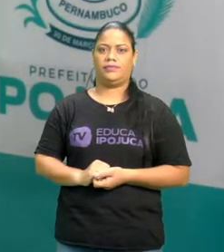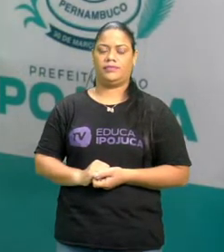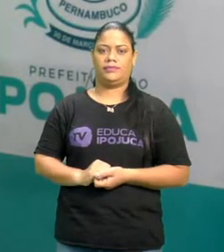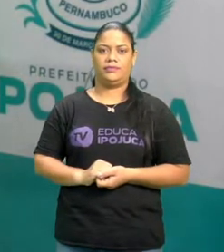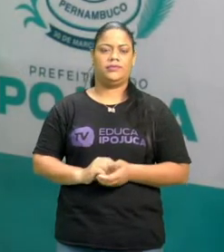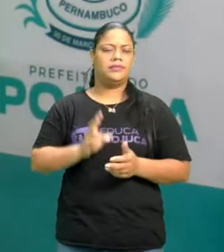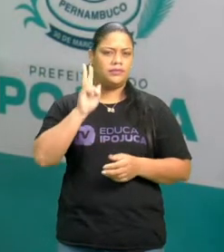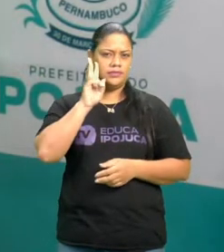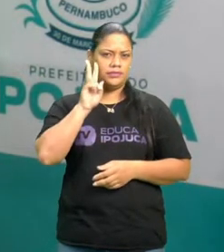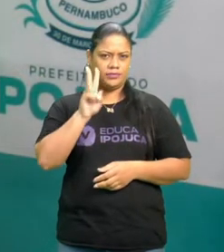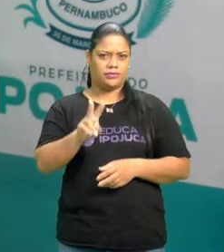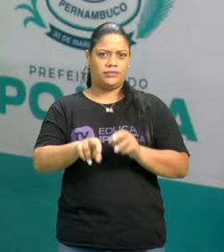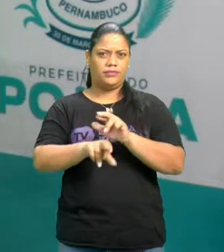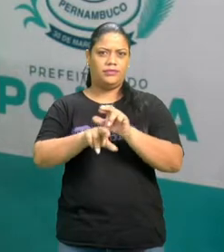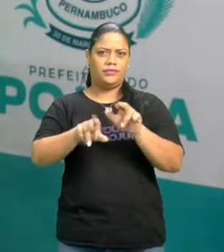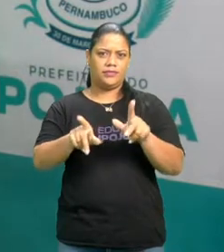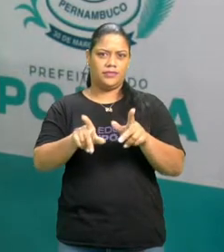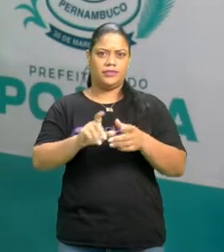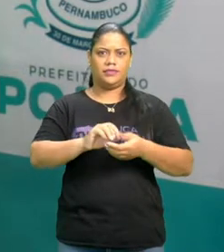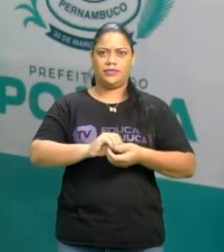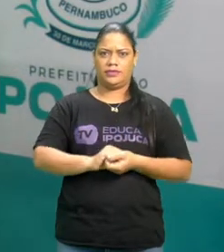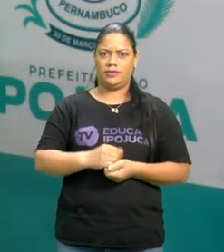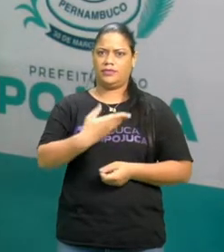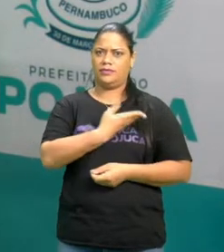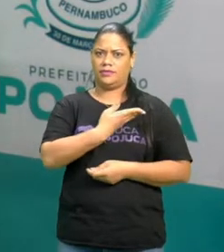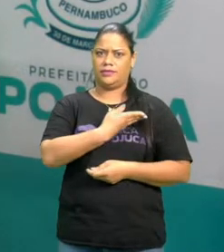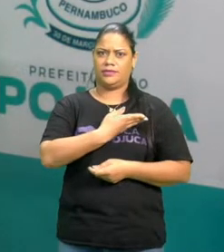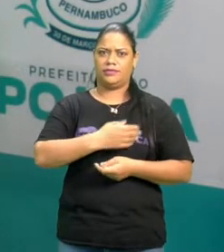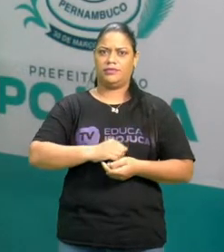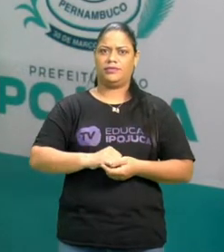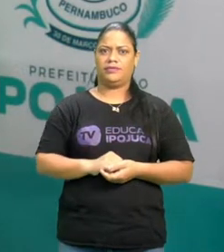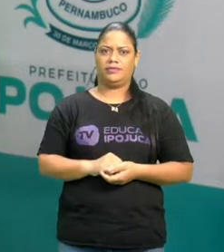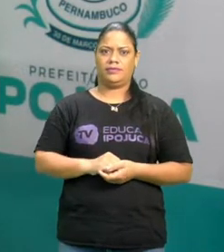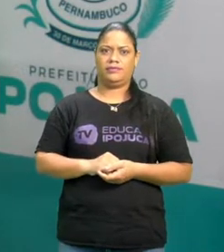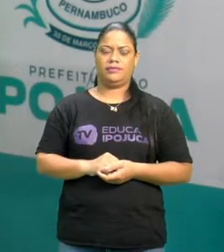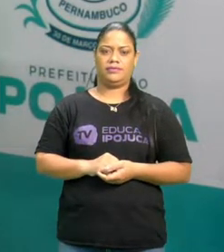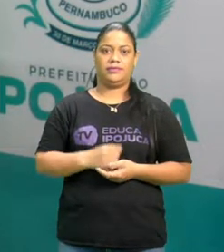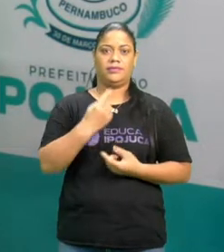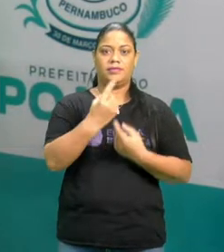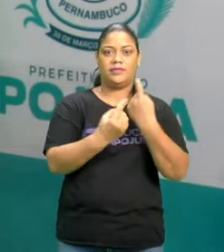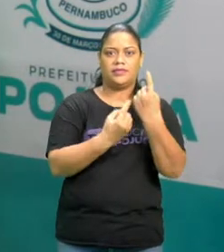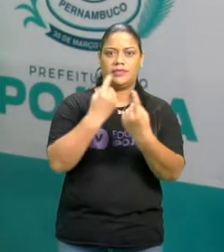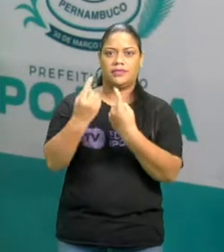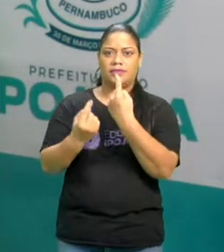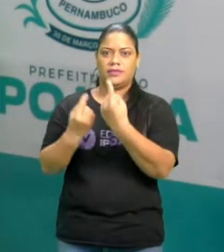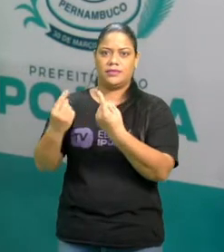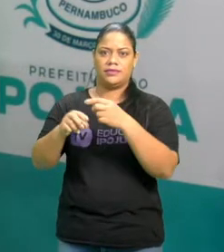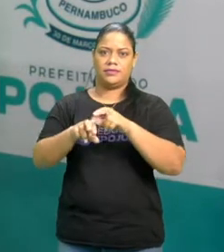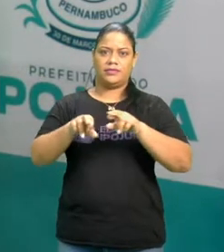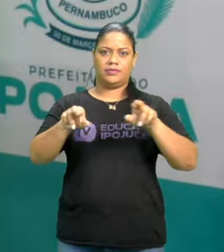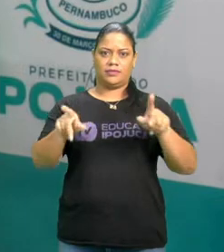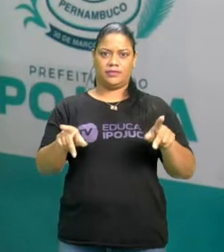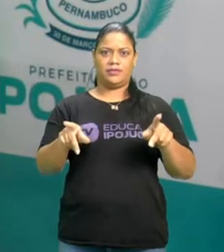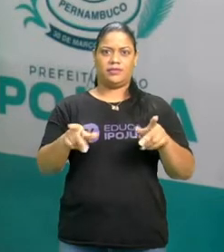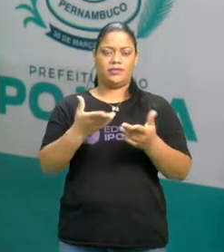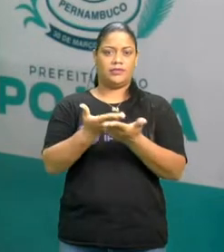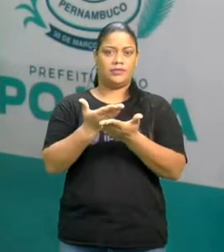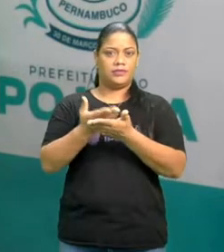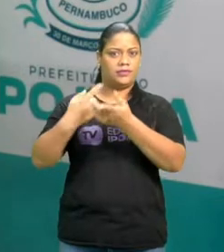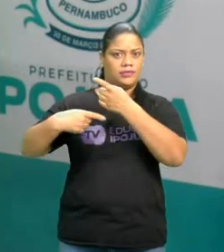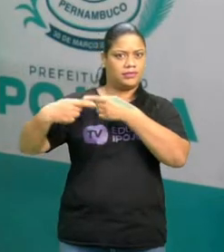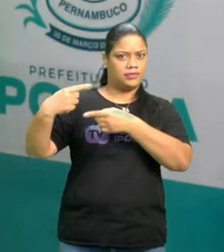Já percebeu as diferenças entre os colegas? Como cada um é diferente, nas aulas